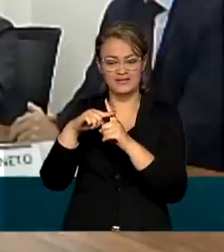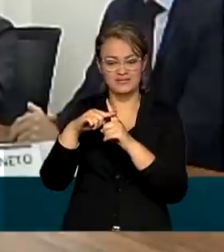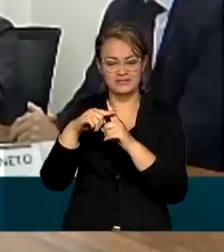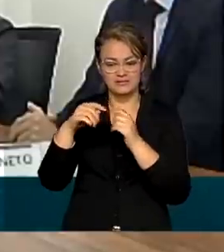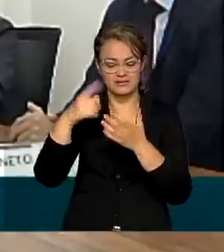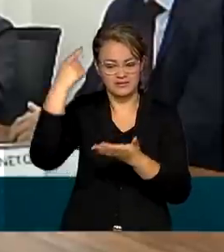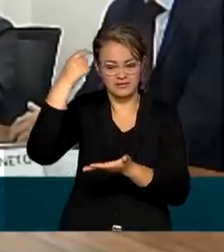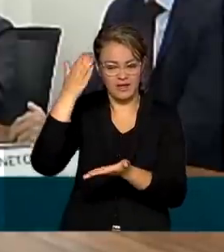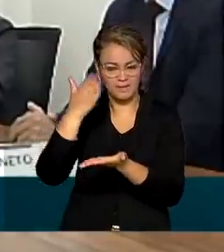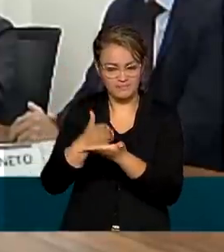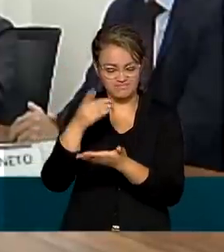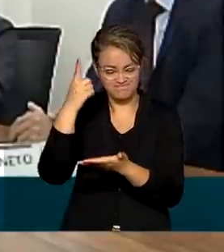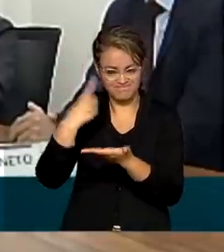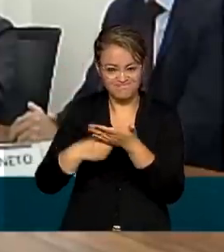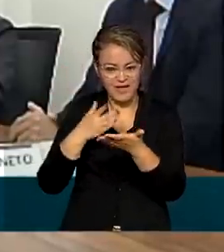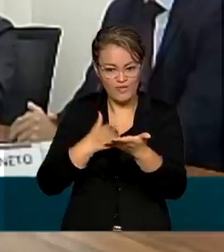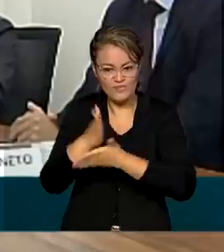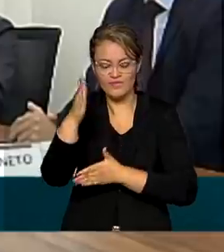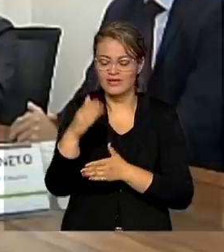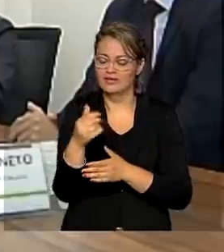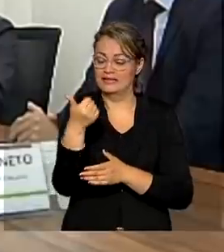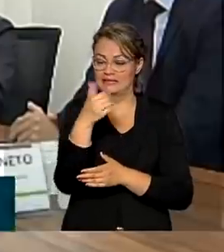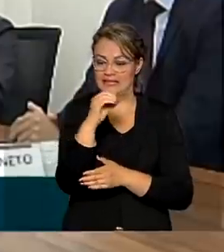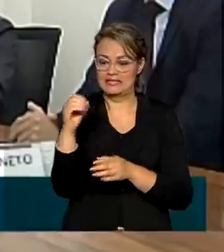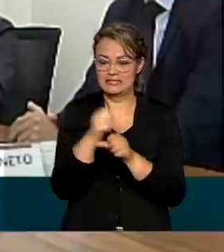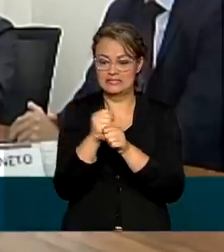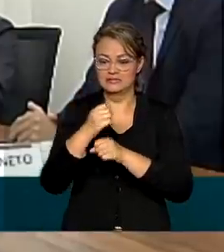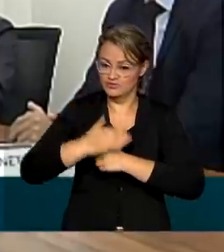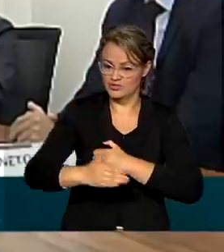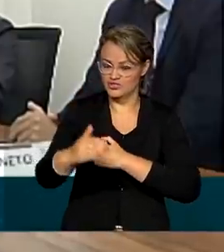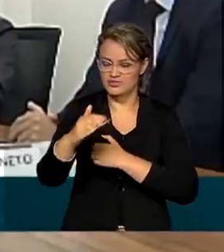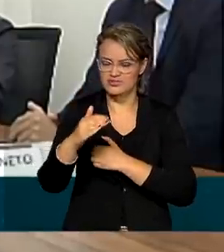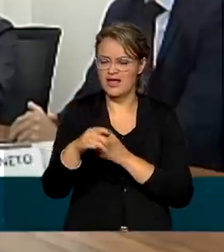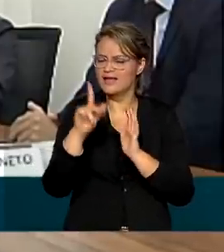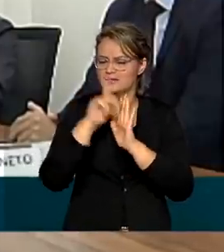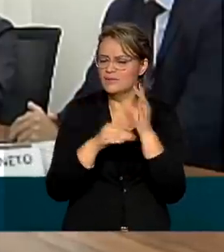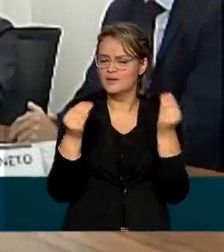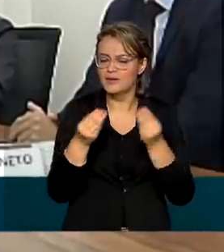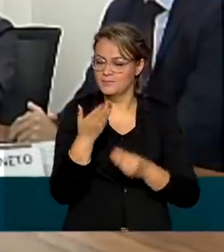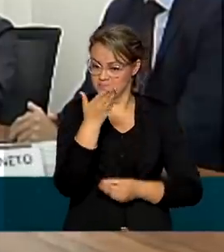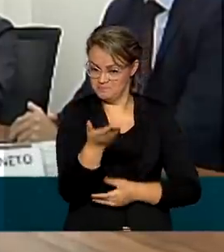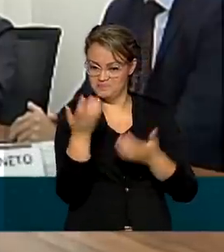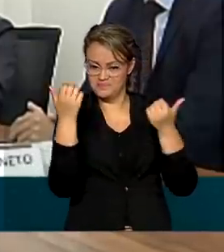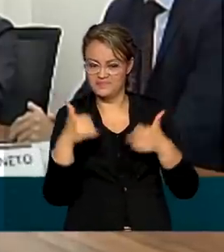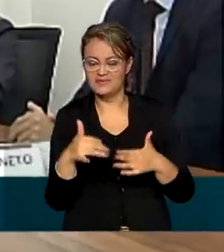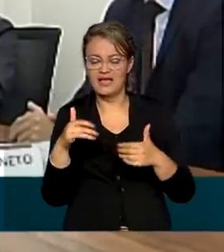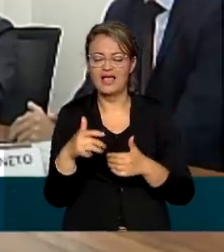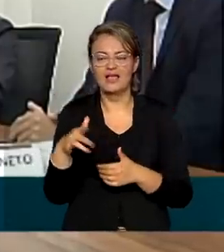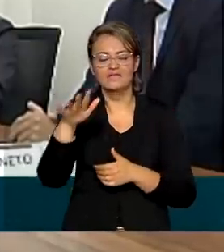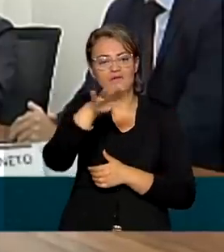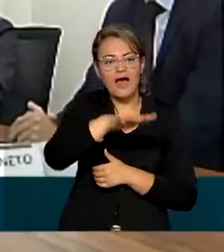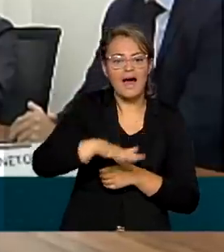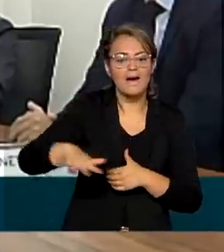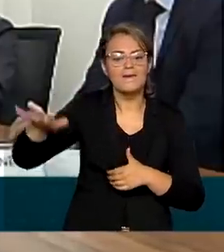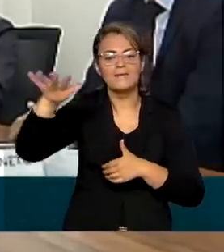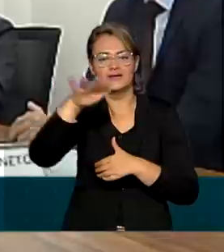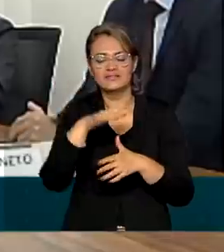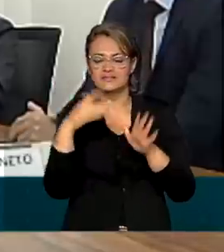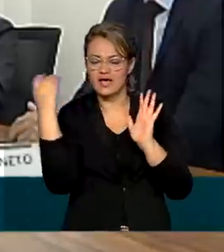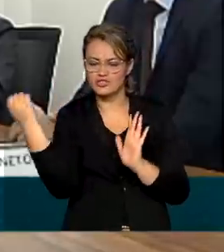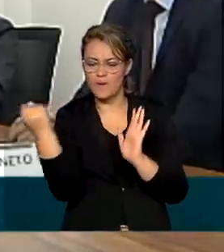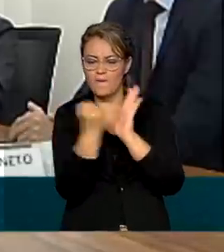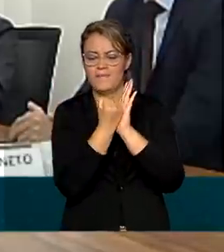O novo ABC+, promove a abordagem integrada da paisagem como marco conceitual,